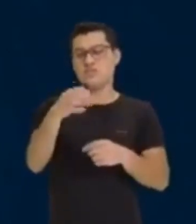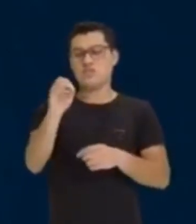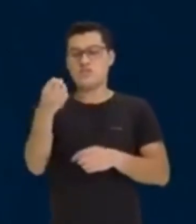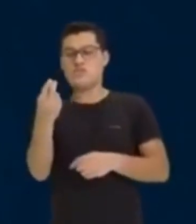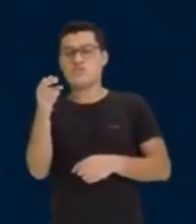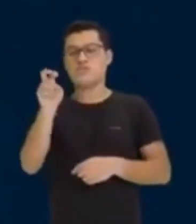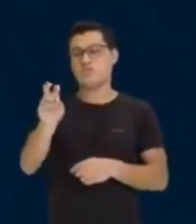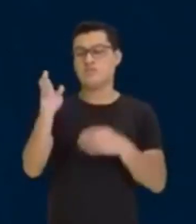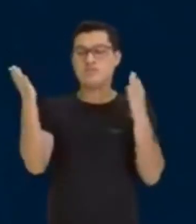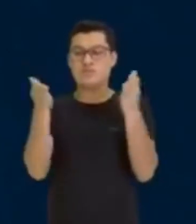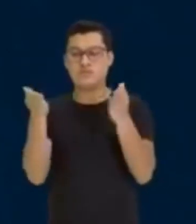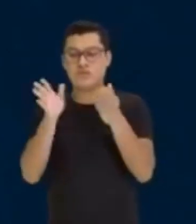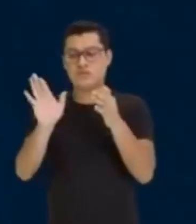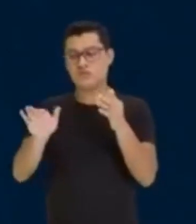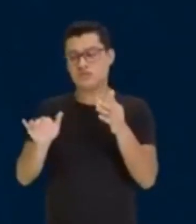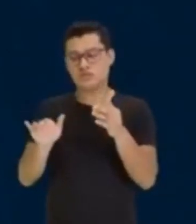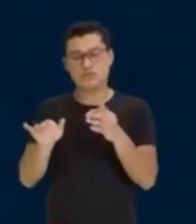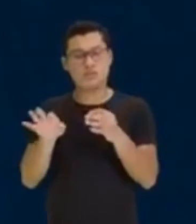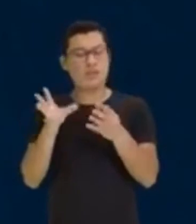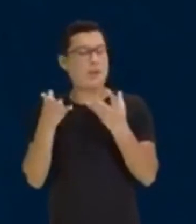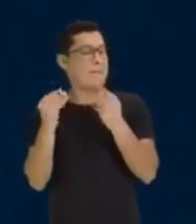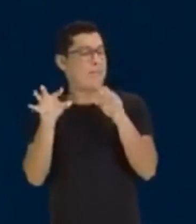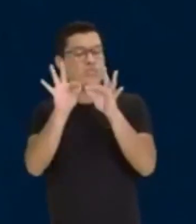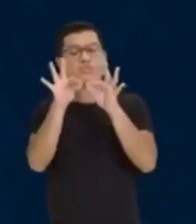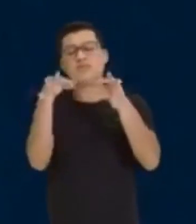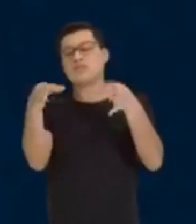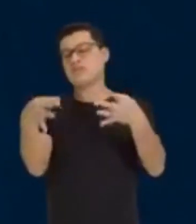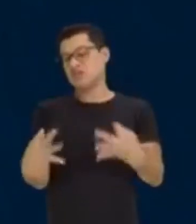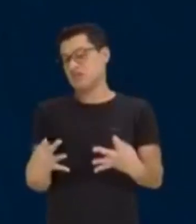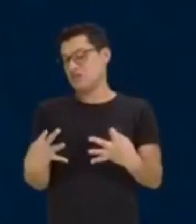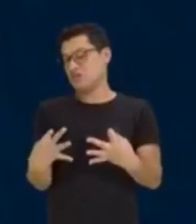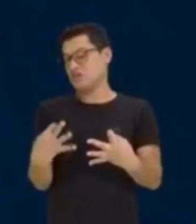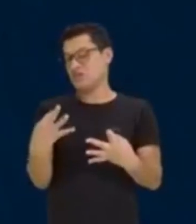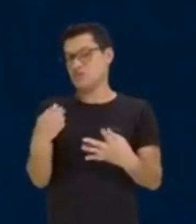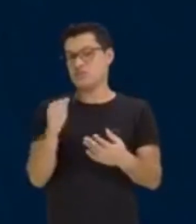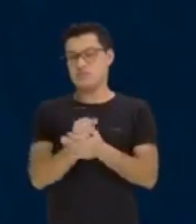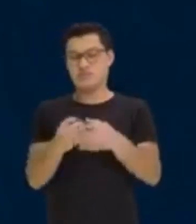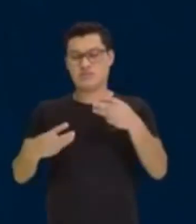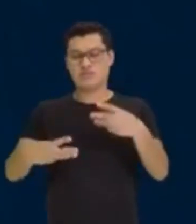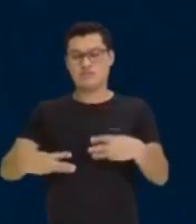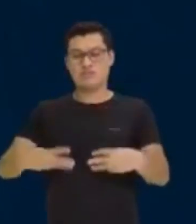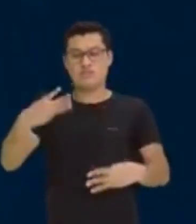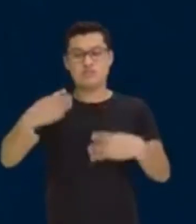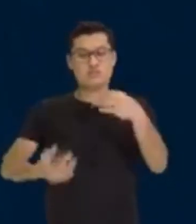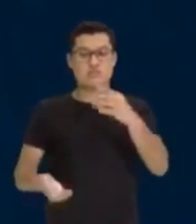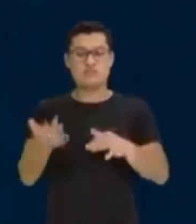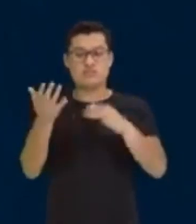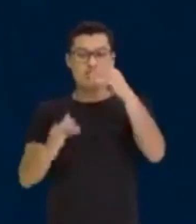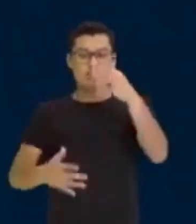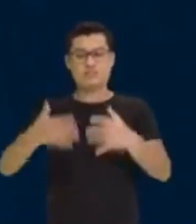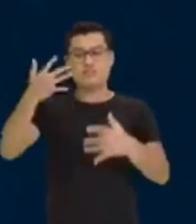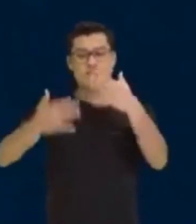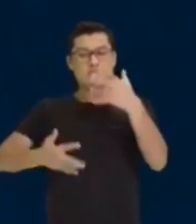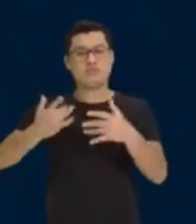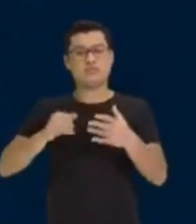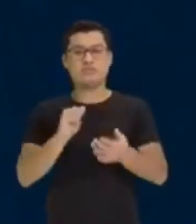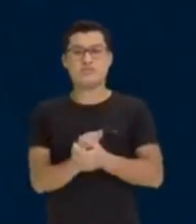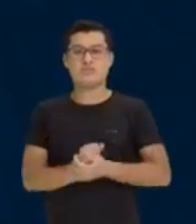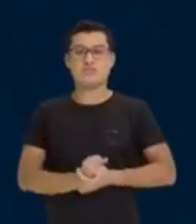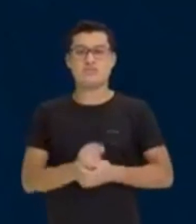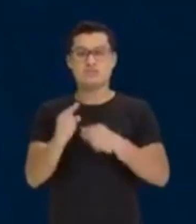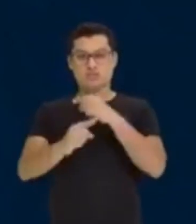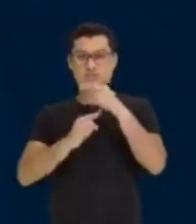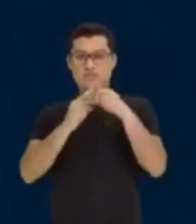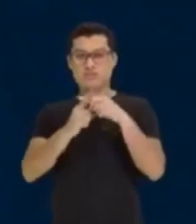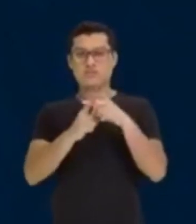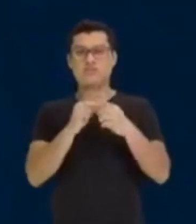Ah, se agora vai diminuir, é muito simples, né, pessoal? A dica aritmética diz que se você quer diminuir agora o número, no caso os 100 reais, multiplica